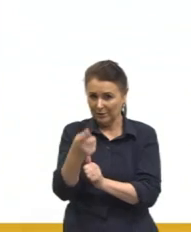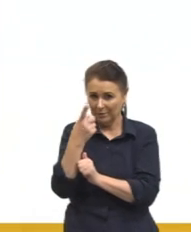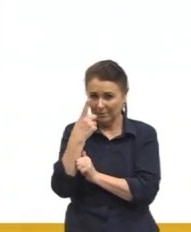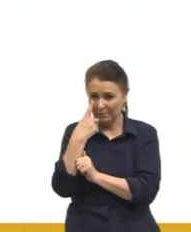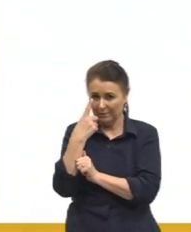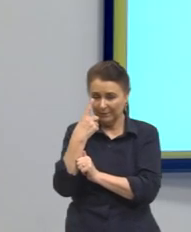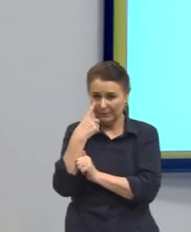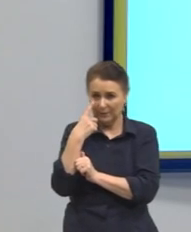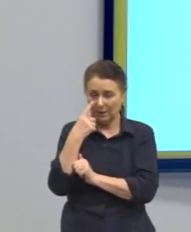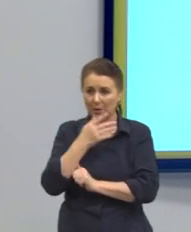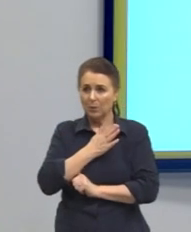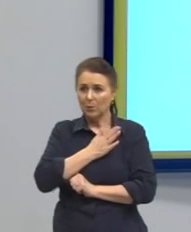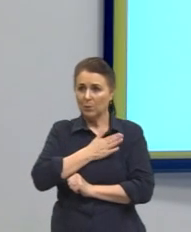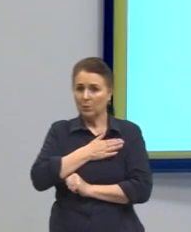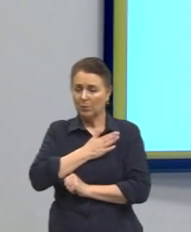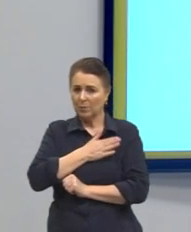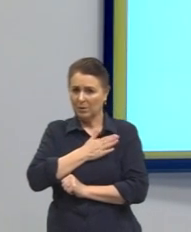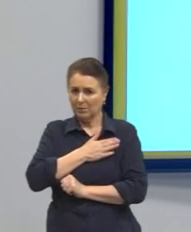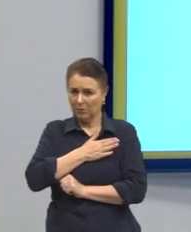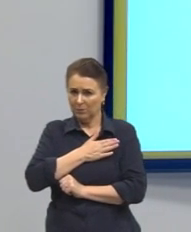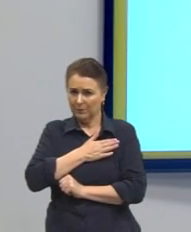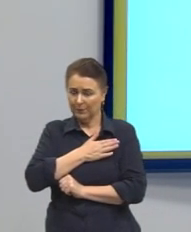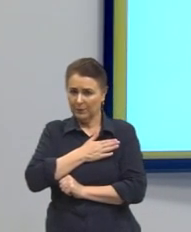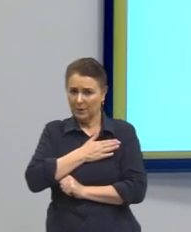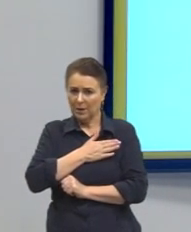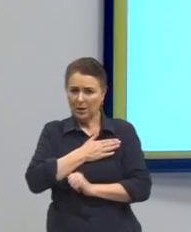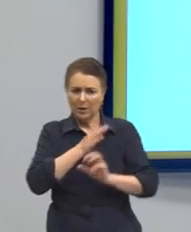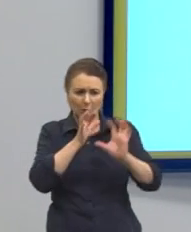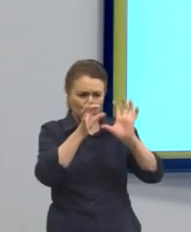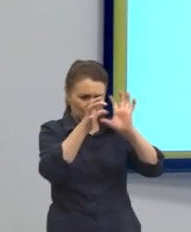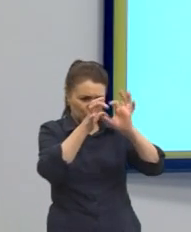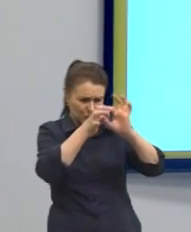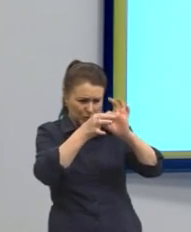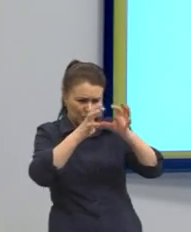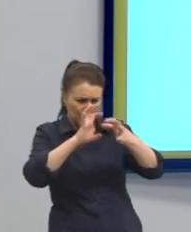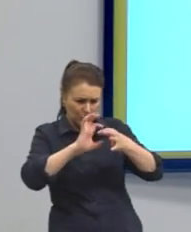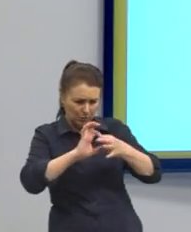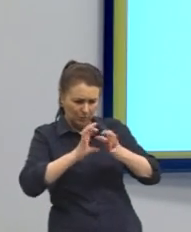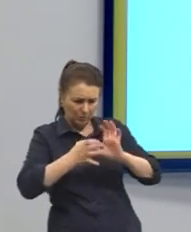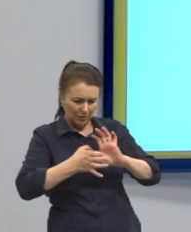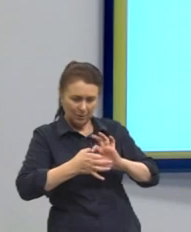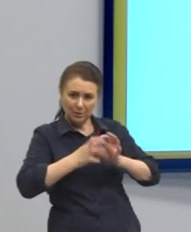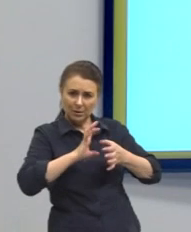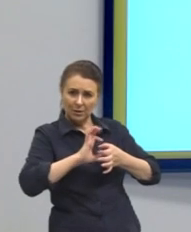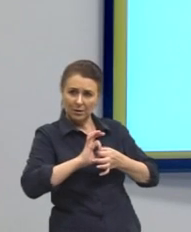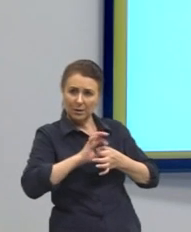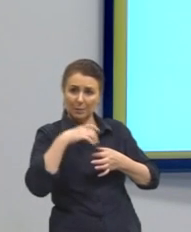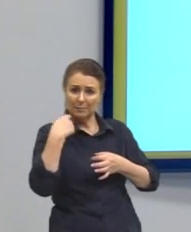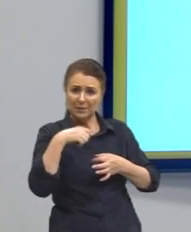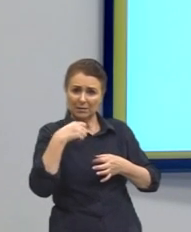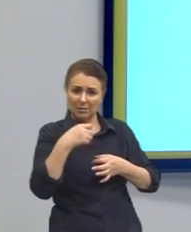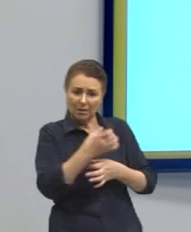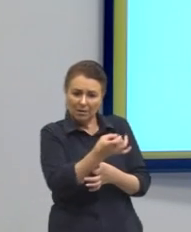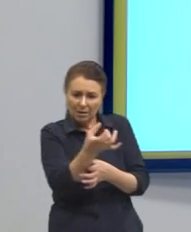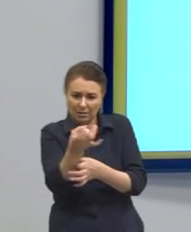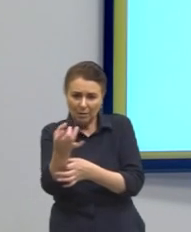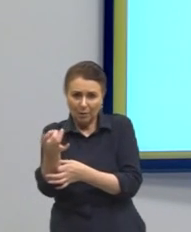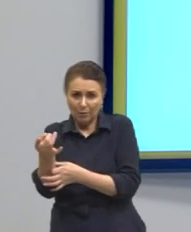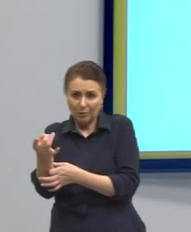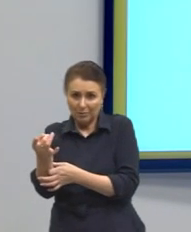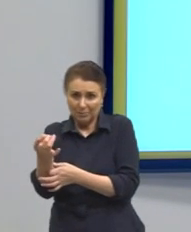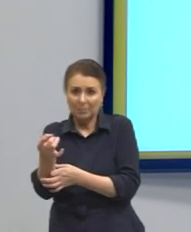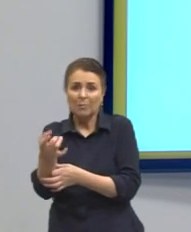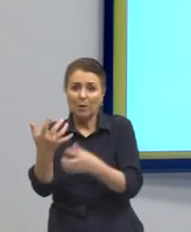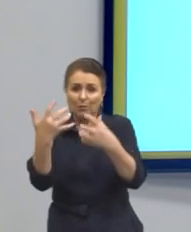o coração feito de engrenagens, que precisa dessas engrenagens, de cada uma delas para funcionar.